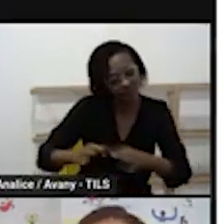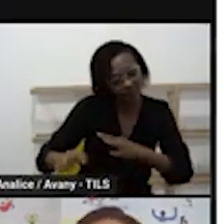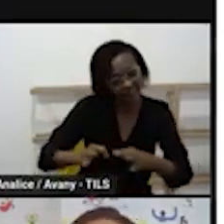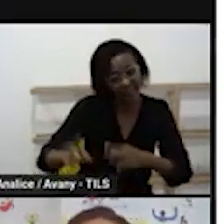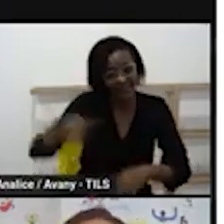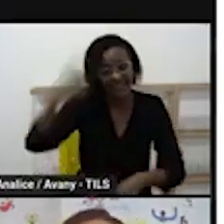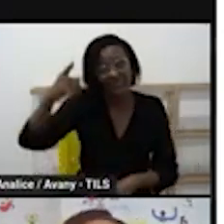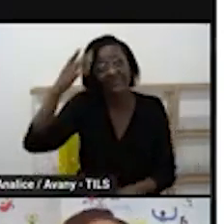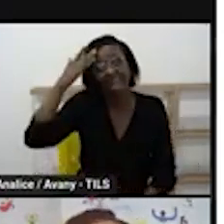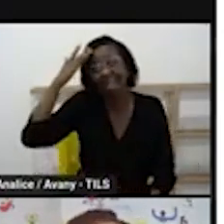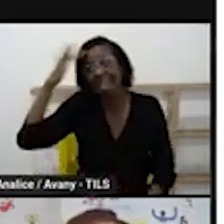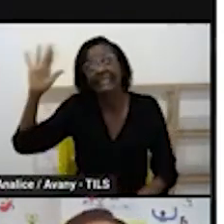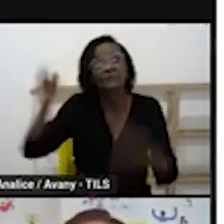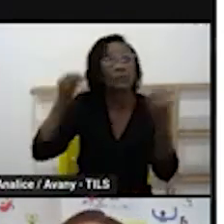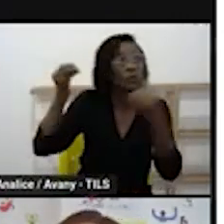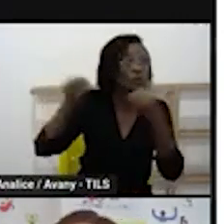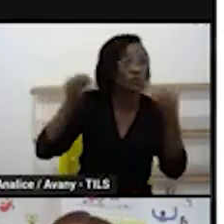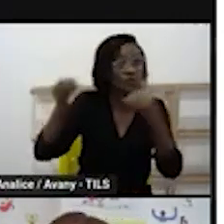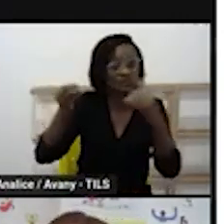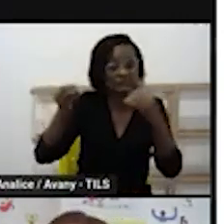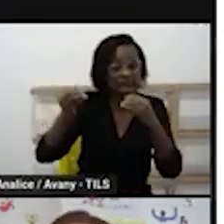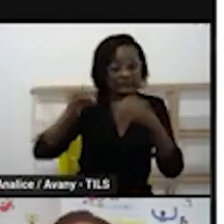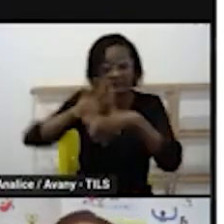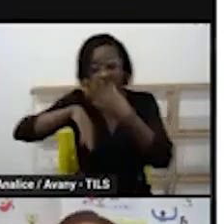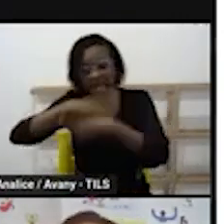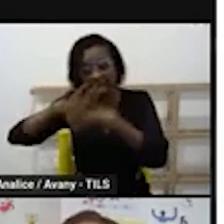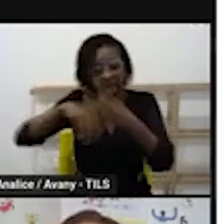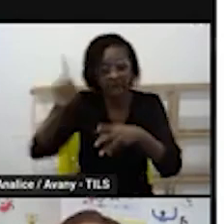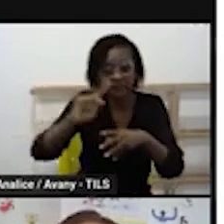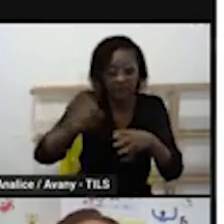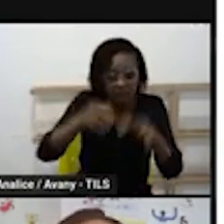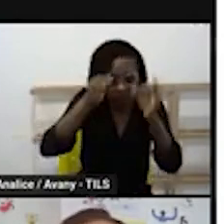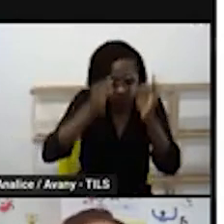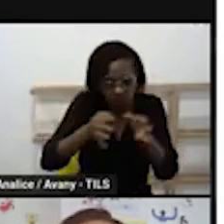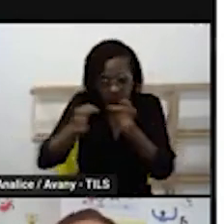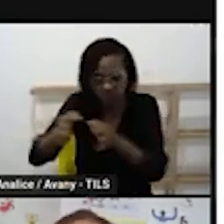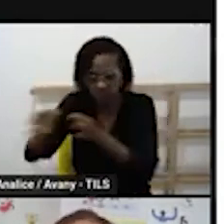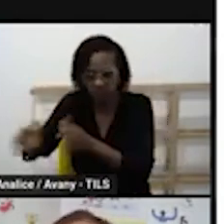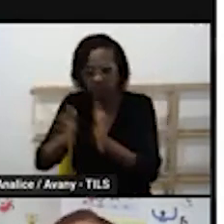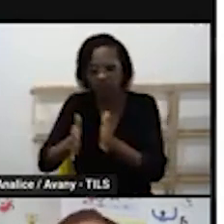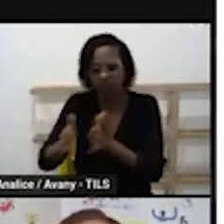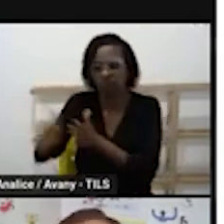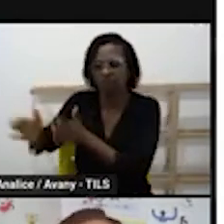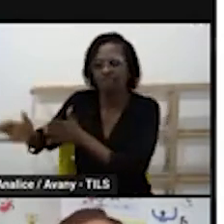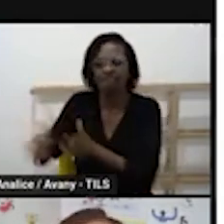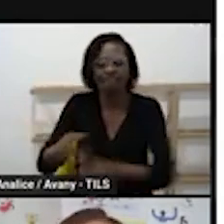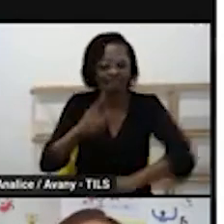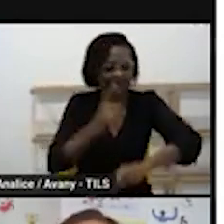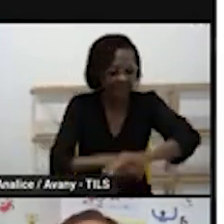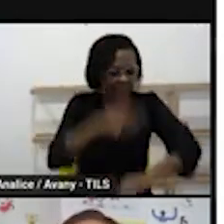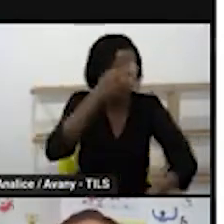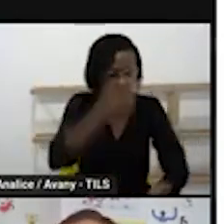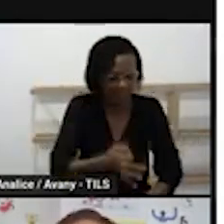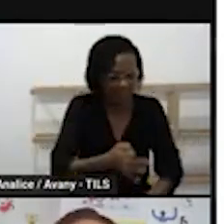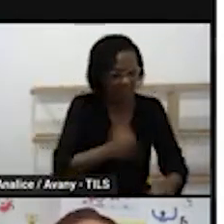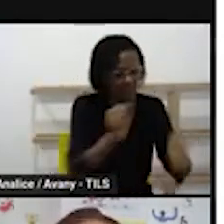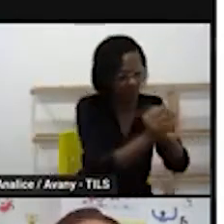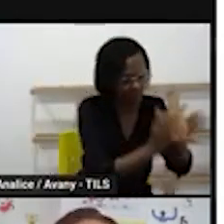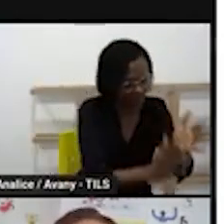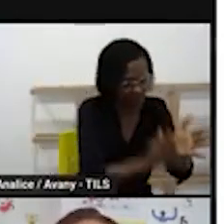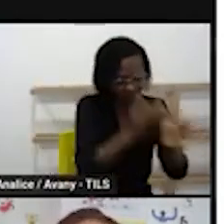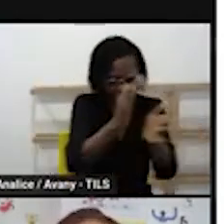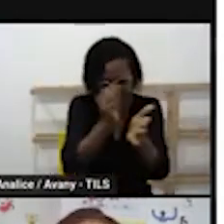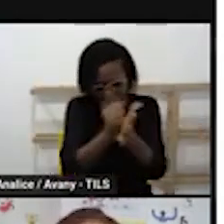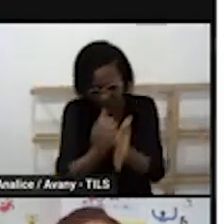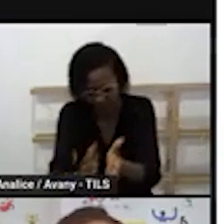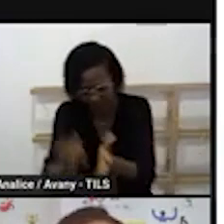perder, pra que o momento não seja tão grande que a gente não consiga desenvolver outros tempos, a gente precisa garantir